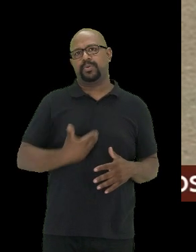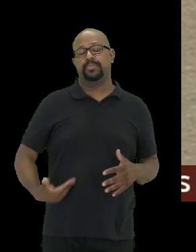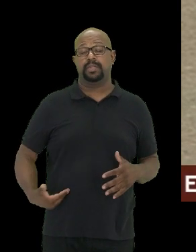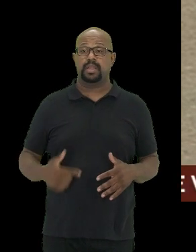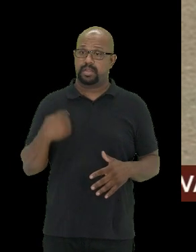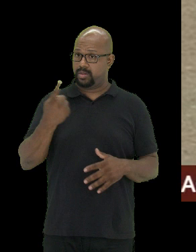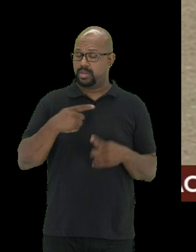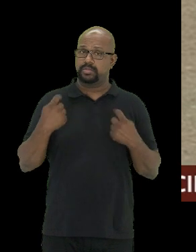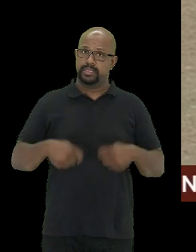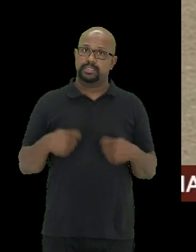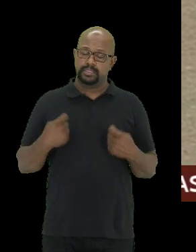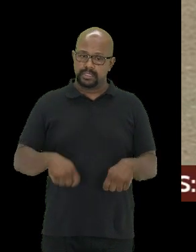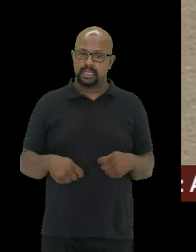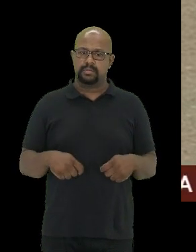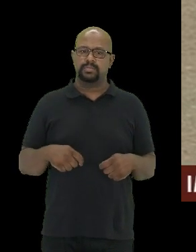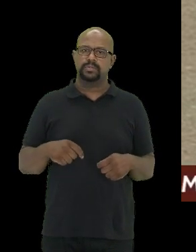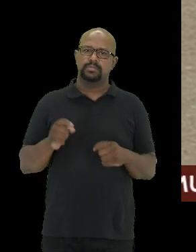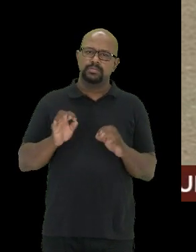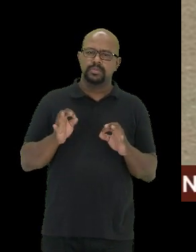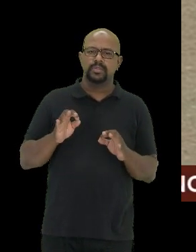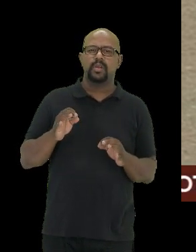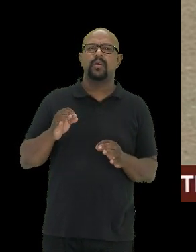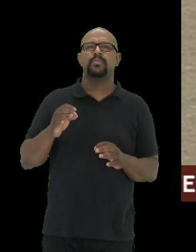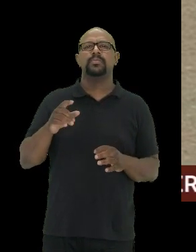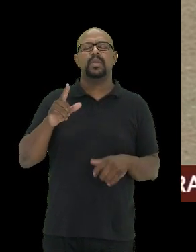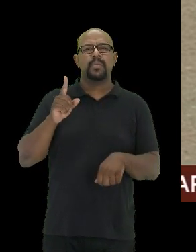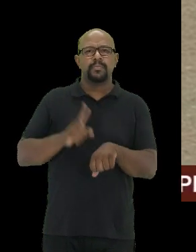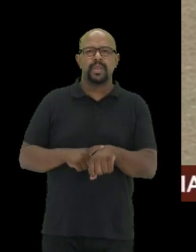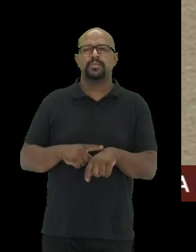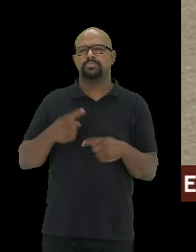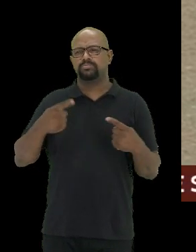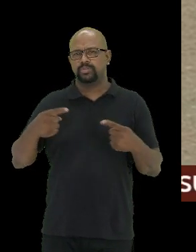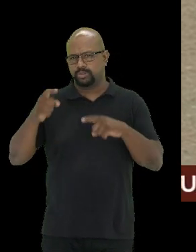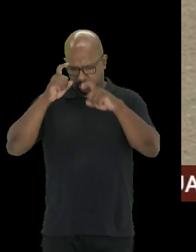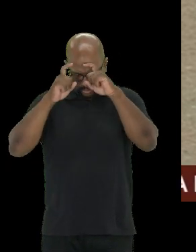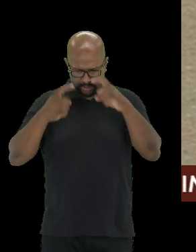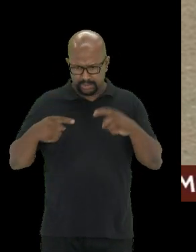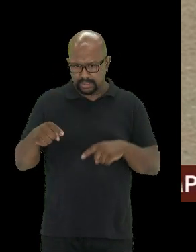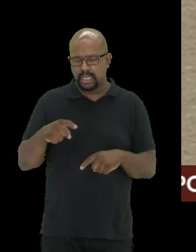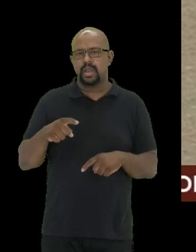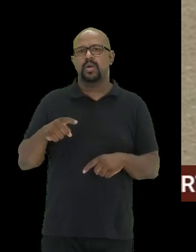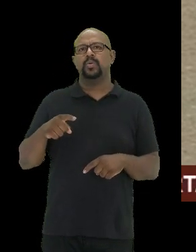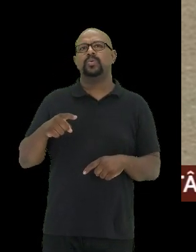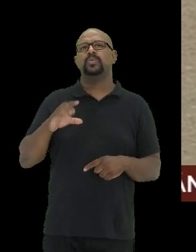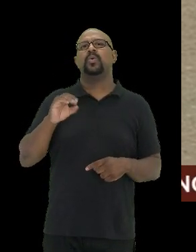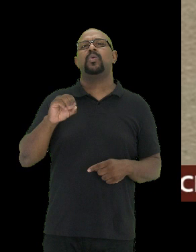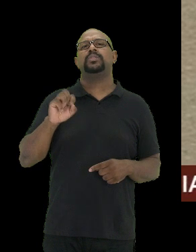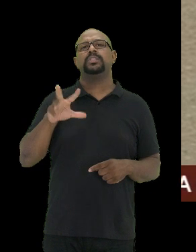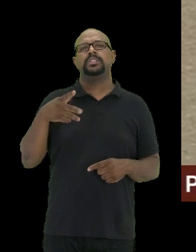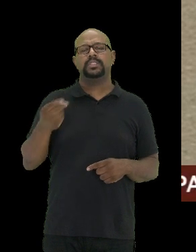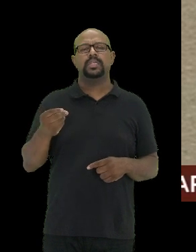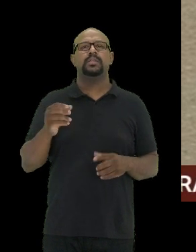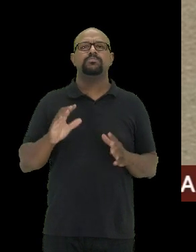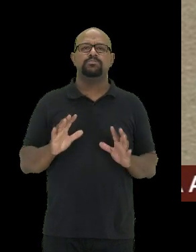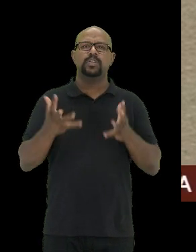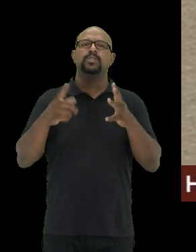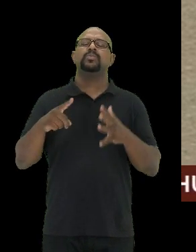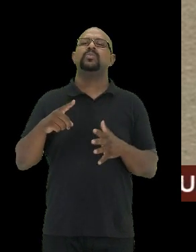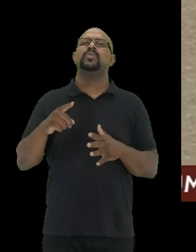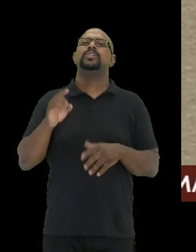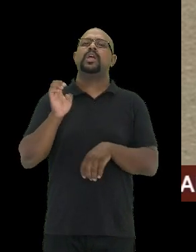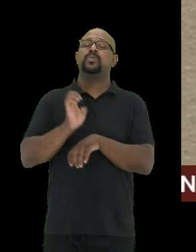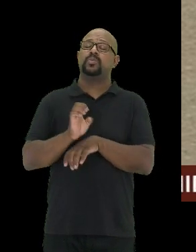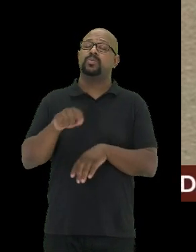Nós precisamos de licenciamento voluntário. No momento tem uma discussão no Conselho de CRIPS da Organização Mundial de Saúde para uma